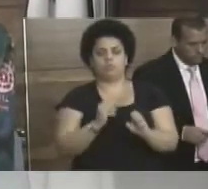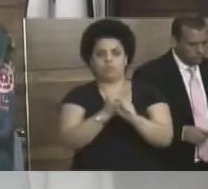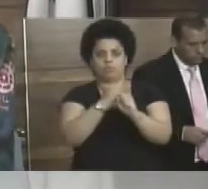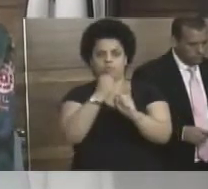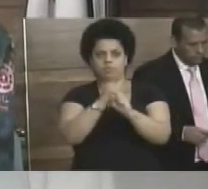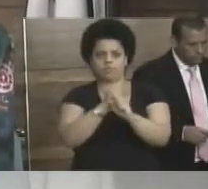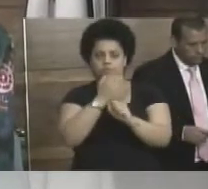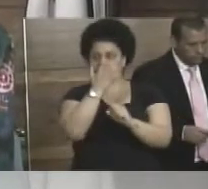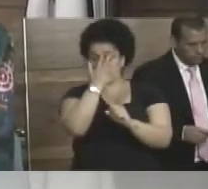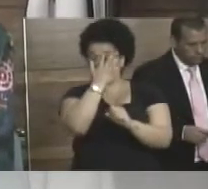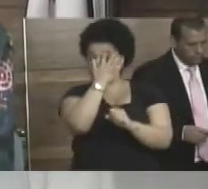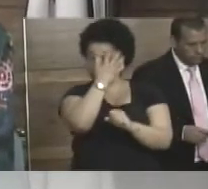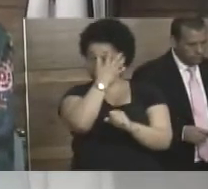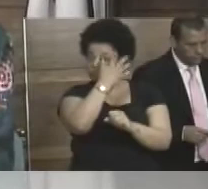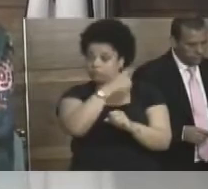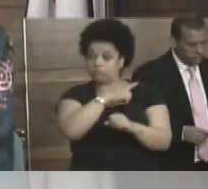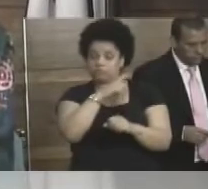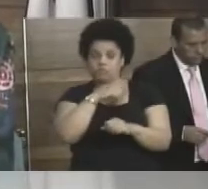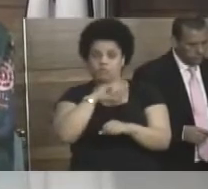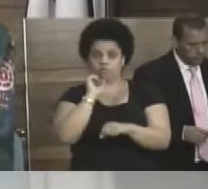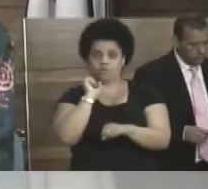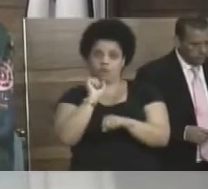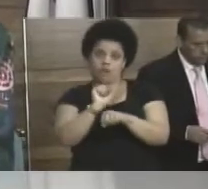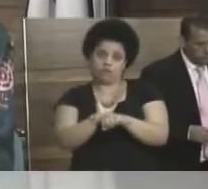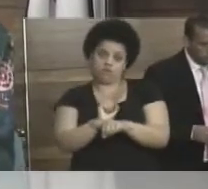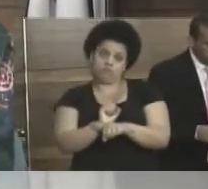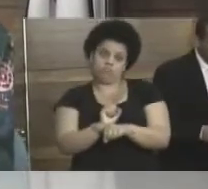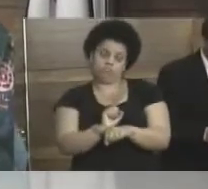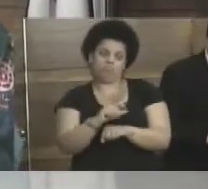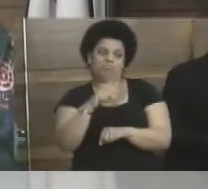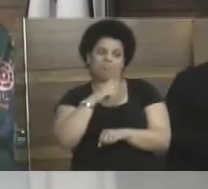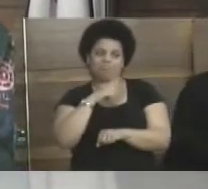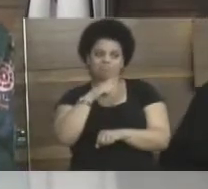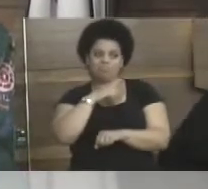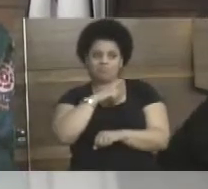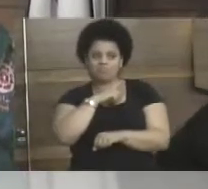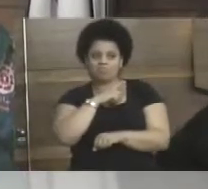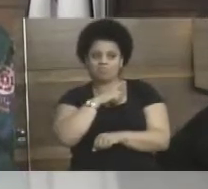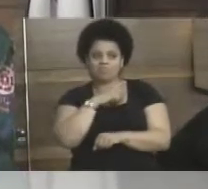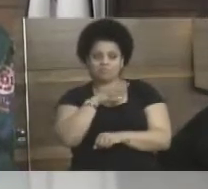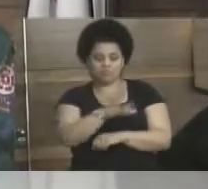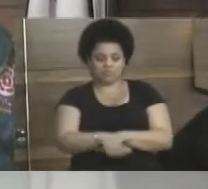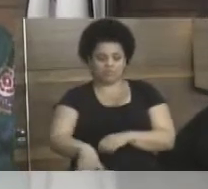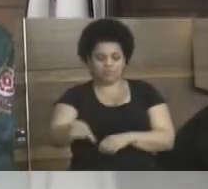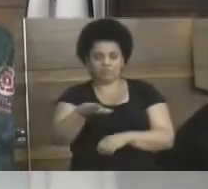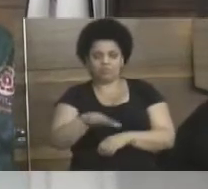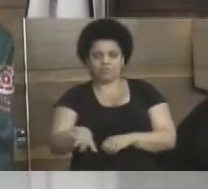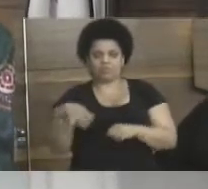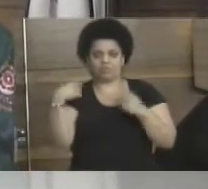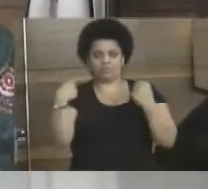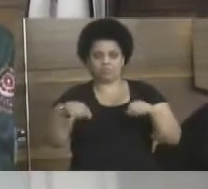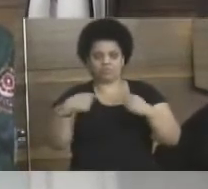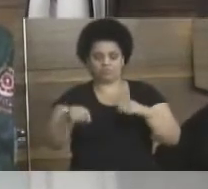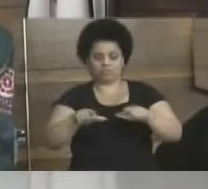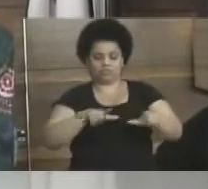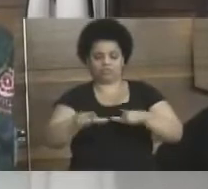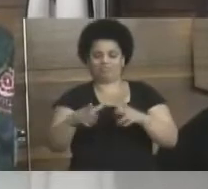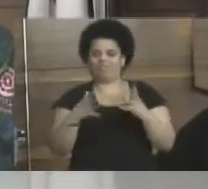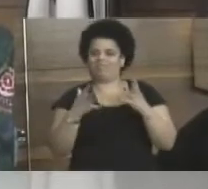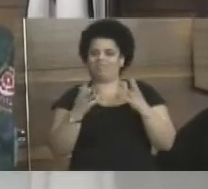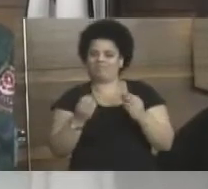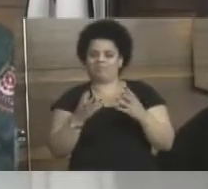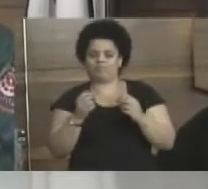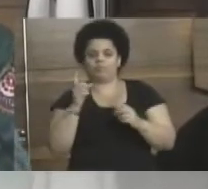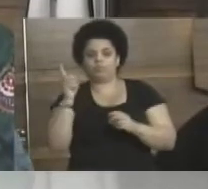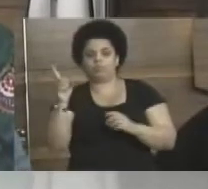A obra encontra-se paralisada e a demanda de crianças que necessitam do serviço é grande, não